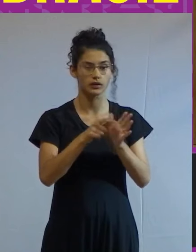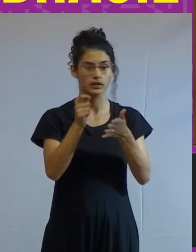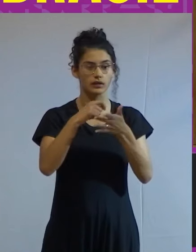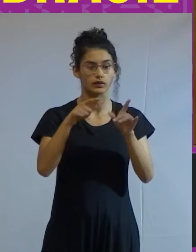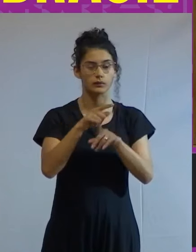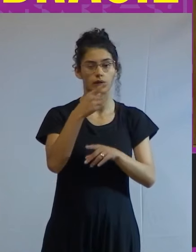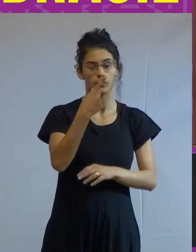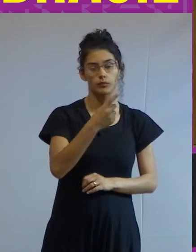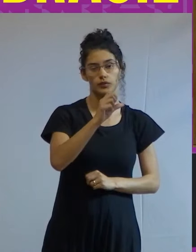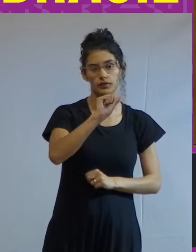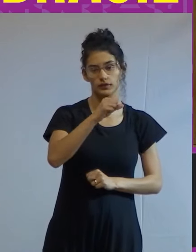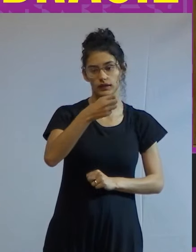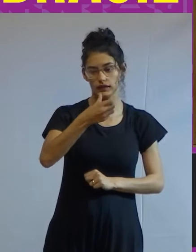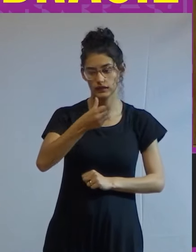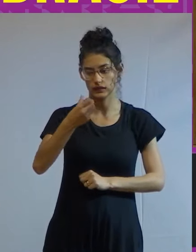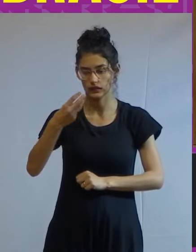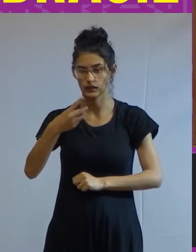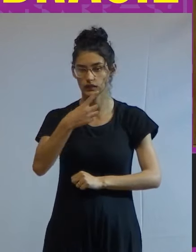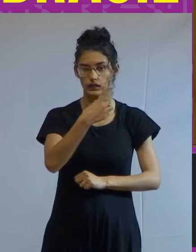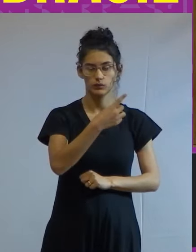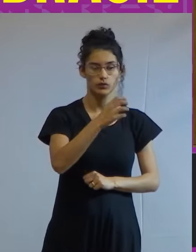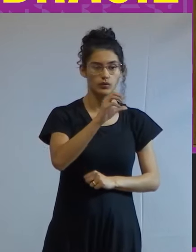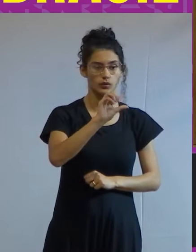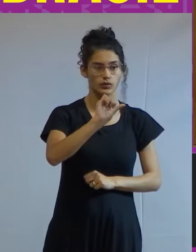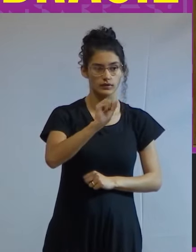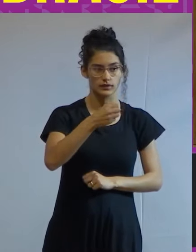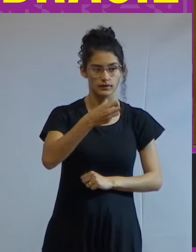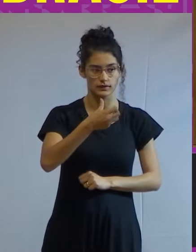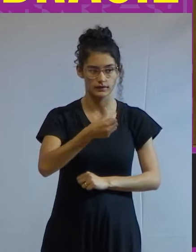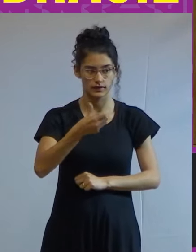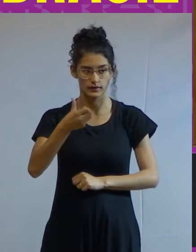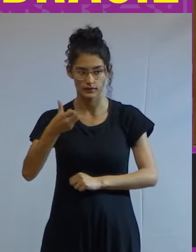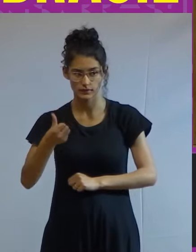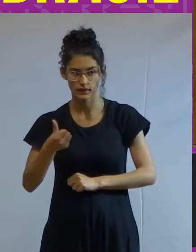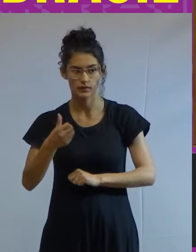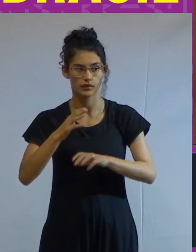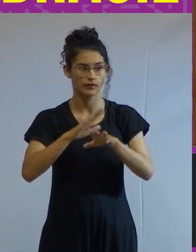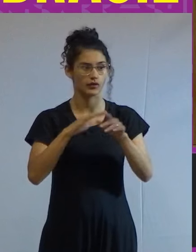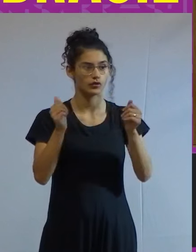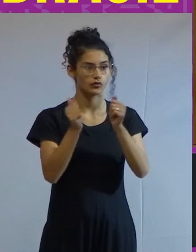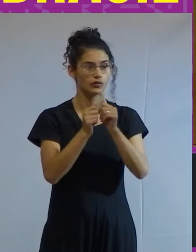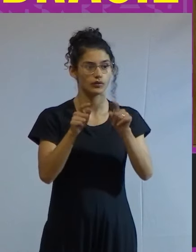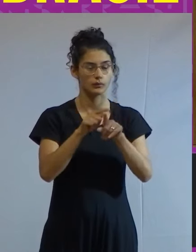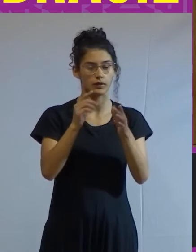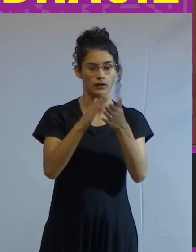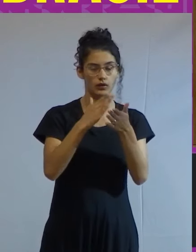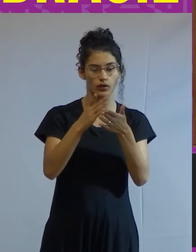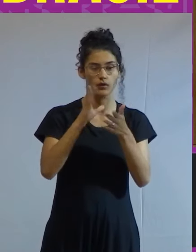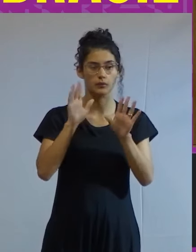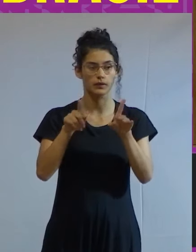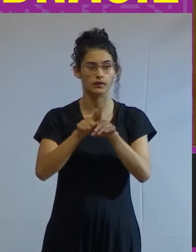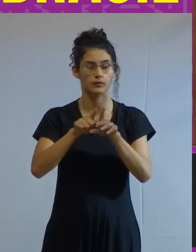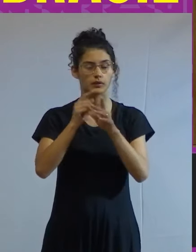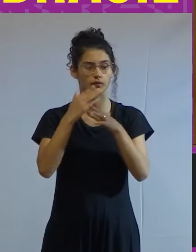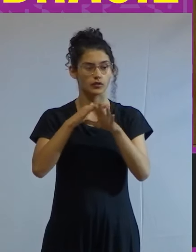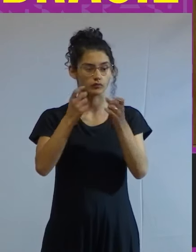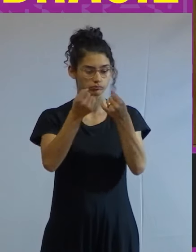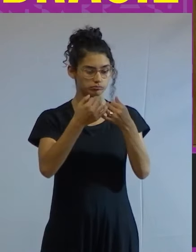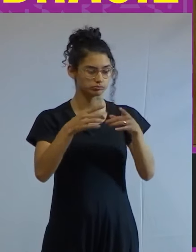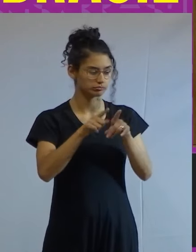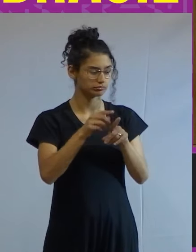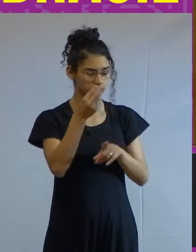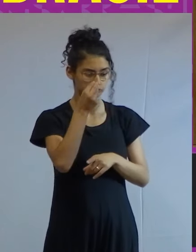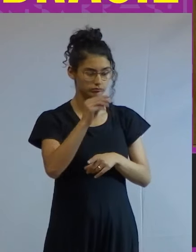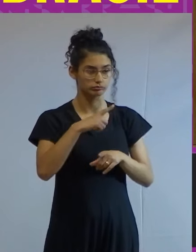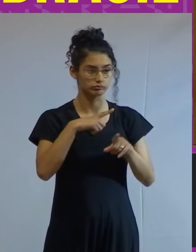entre 1860 1863 e 1866 para fazer parte do livro 1 mas que acabou desprezado